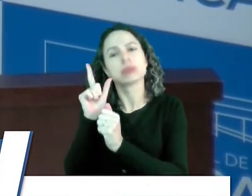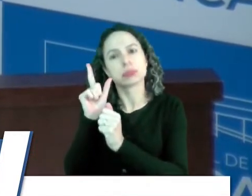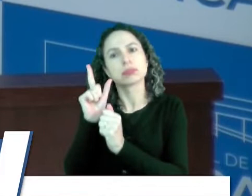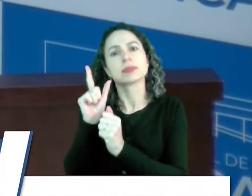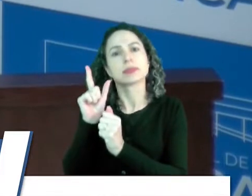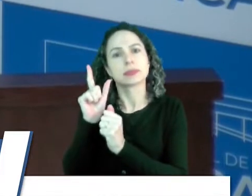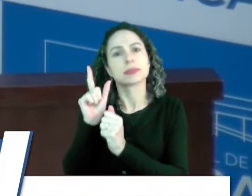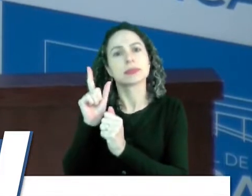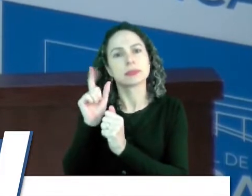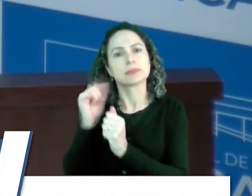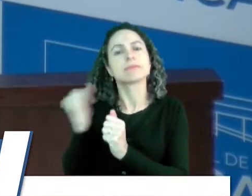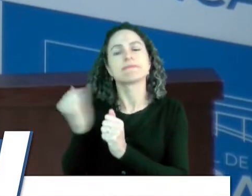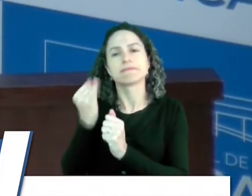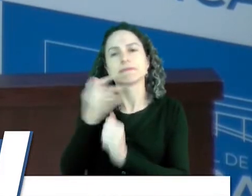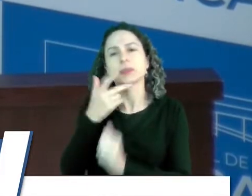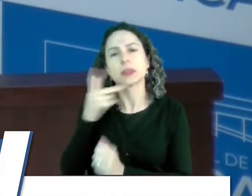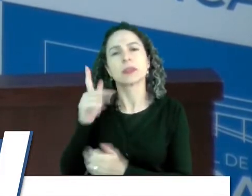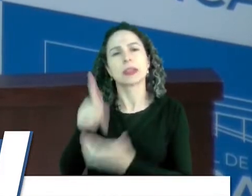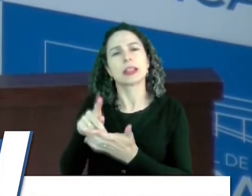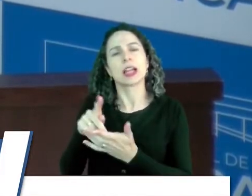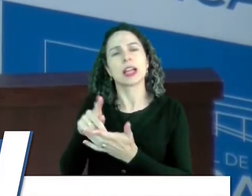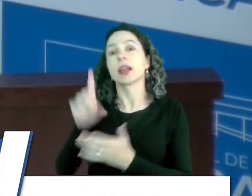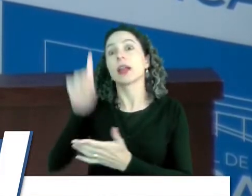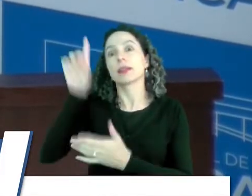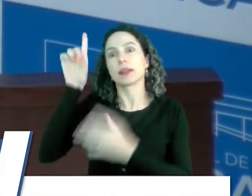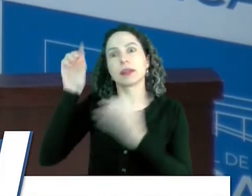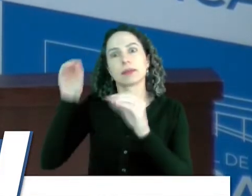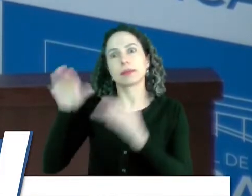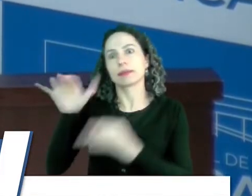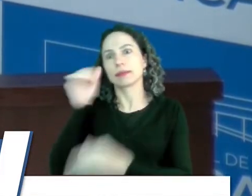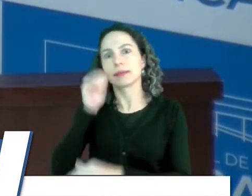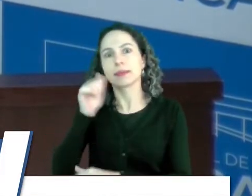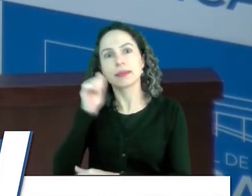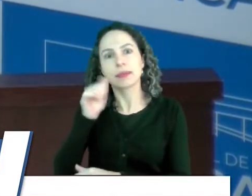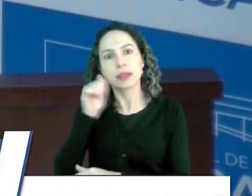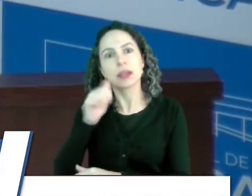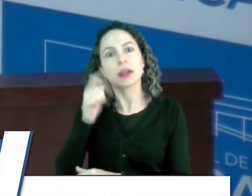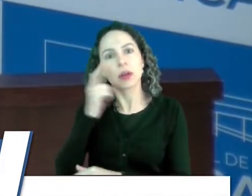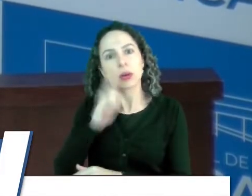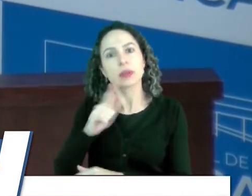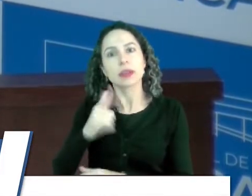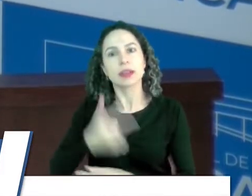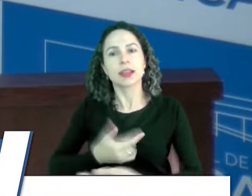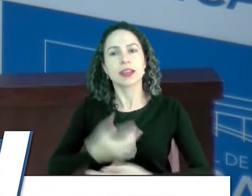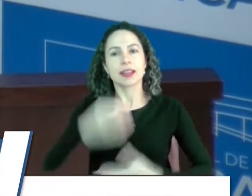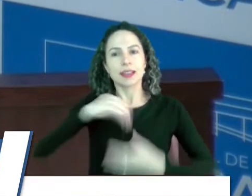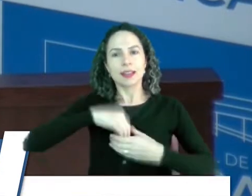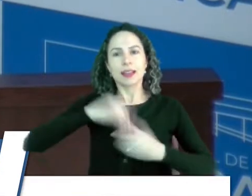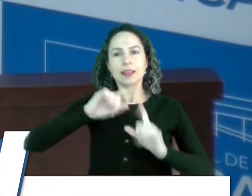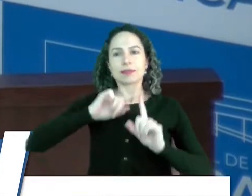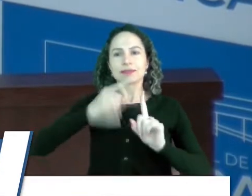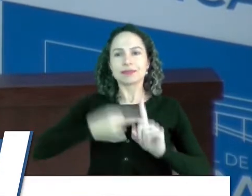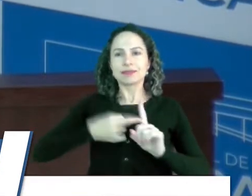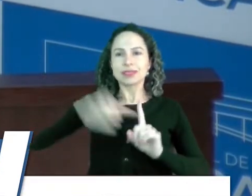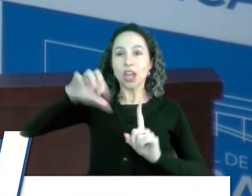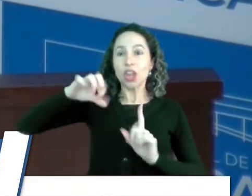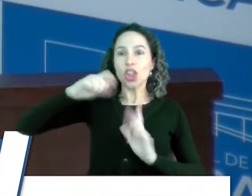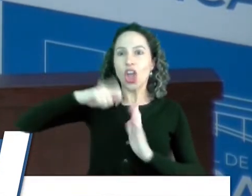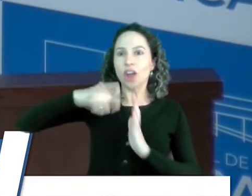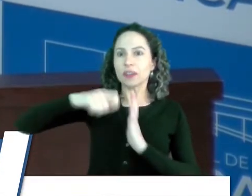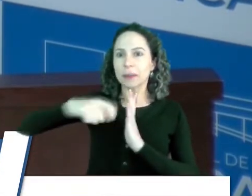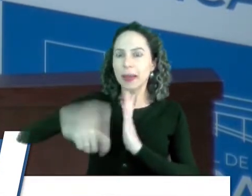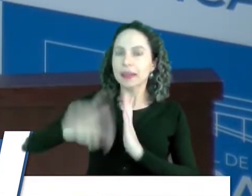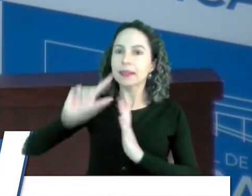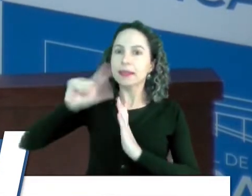ó, sinceramente, é só Deus que dá força para a mulher, né, que carrega um filho aí durante nove meses na barriga, e depois, na